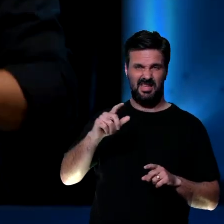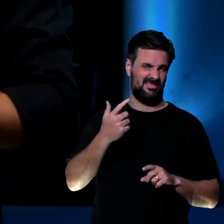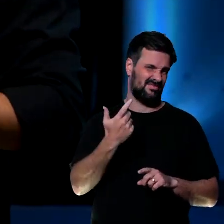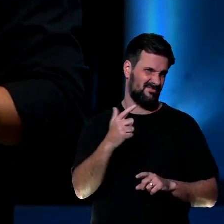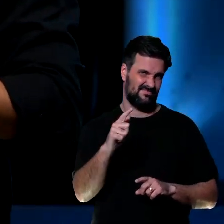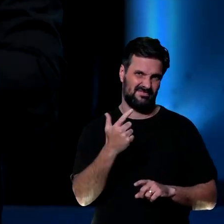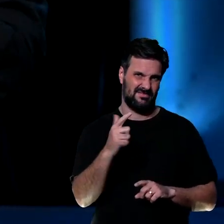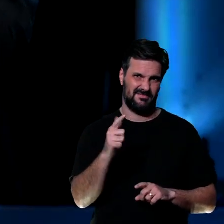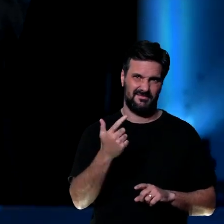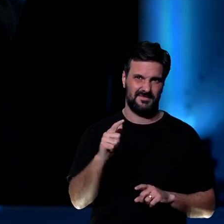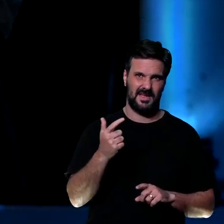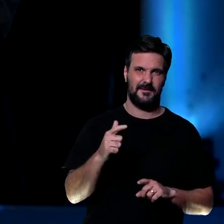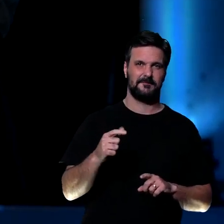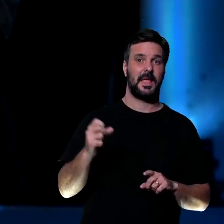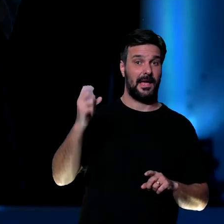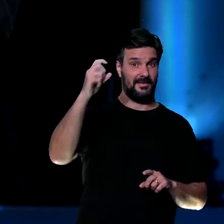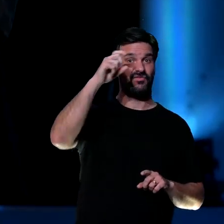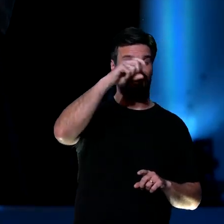postei um negócio assim, tipo, ah,